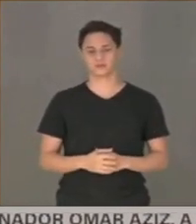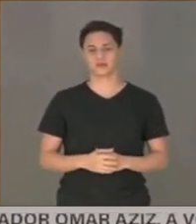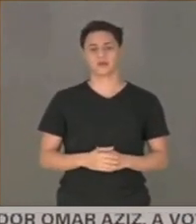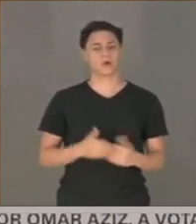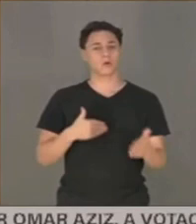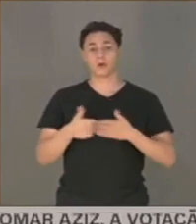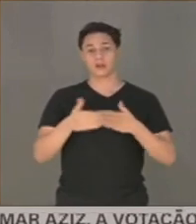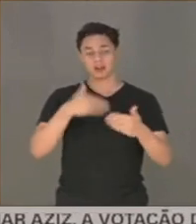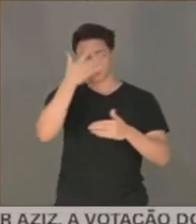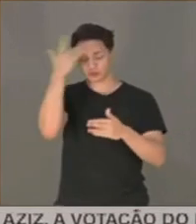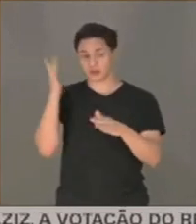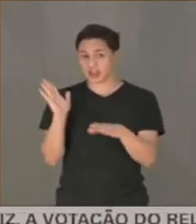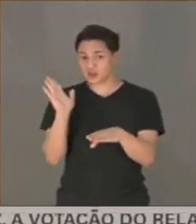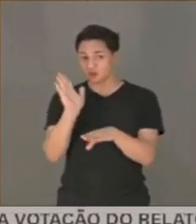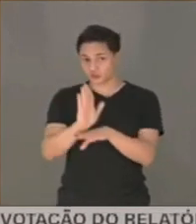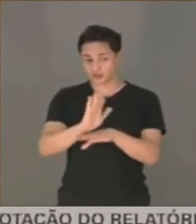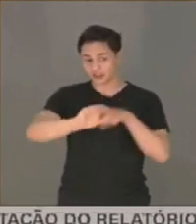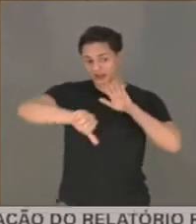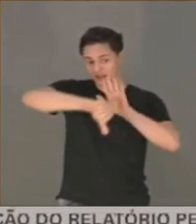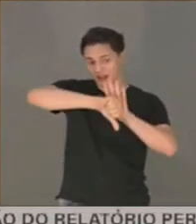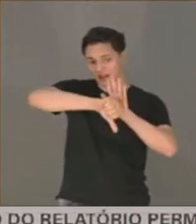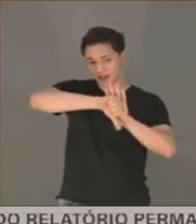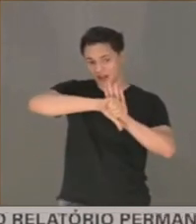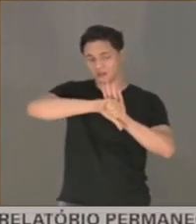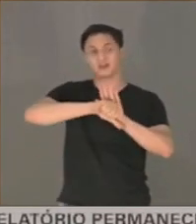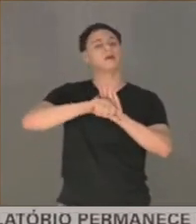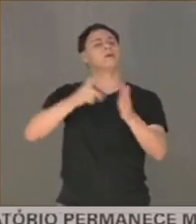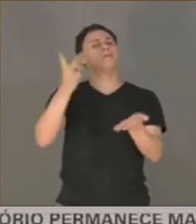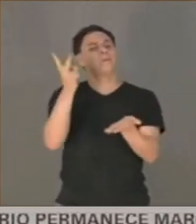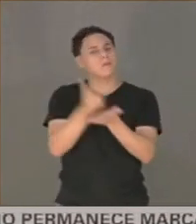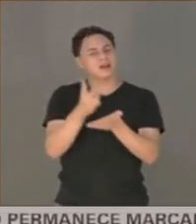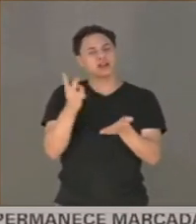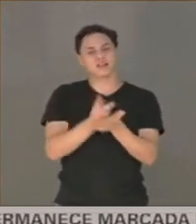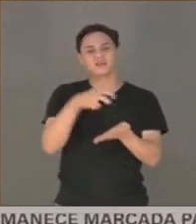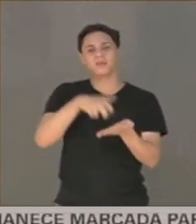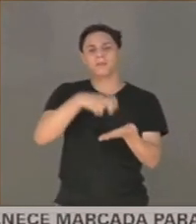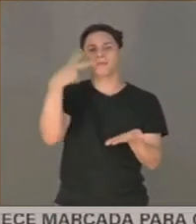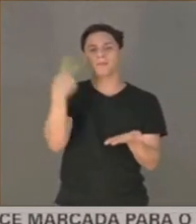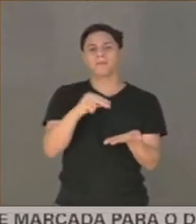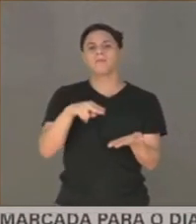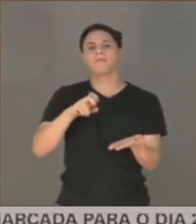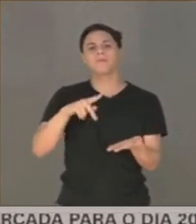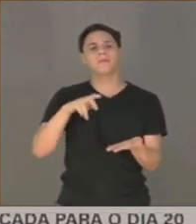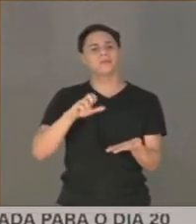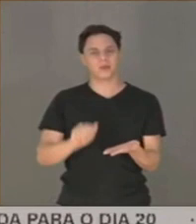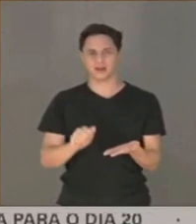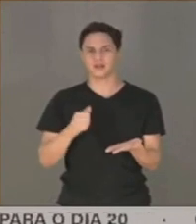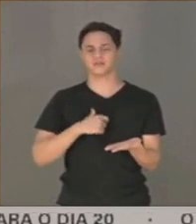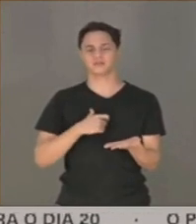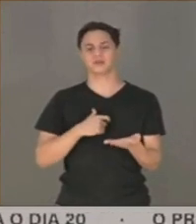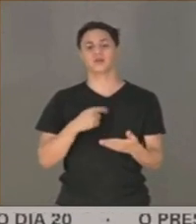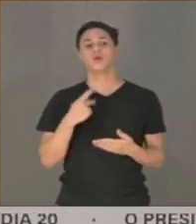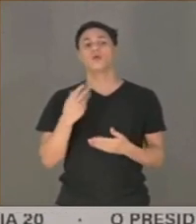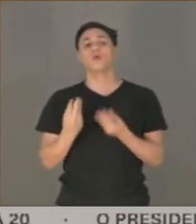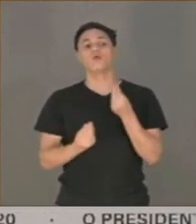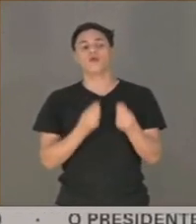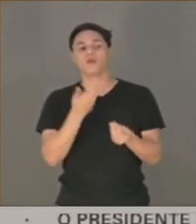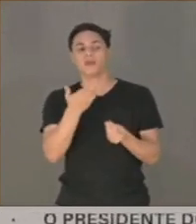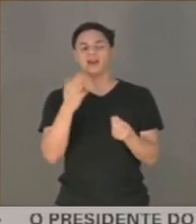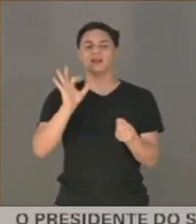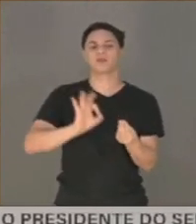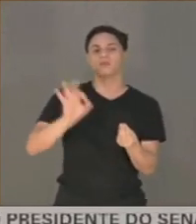forma, concorre para o crime, incide nas mesmas penas a este combinado, na medida de sua culpabilidade.